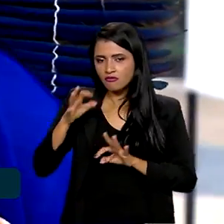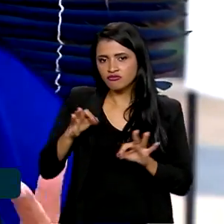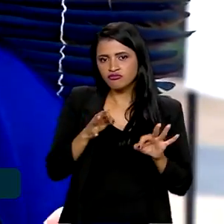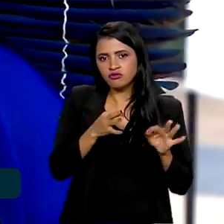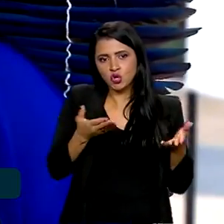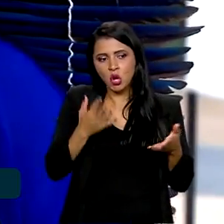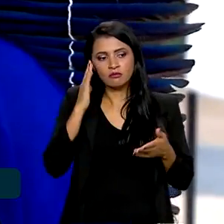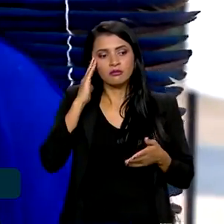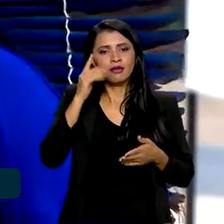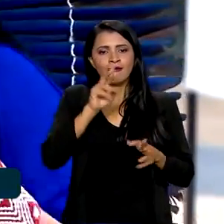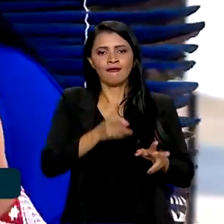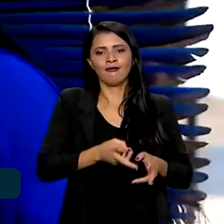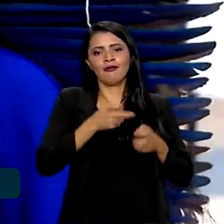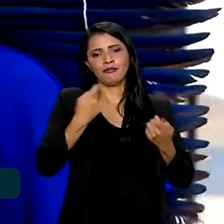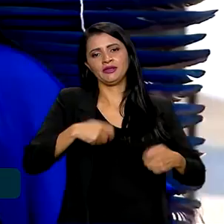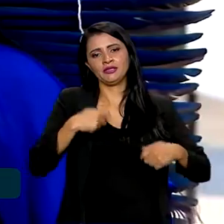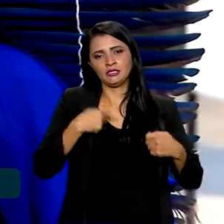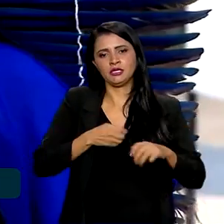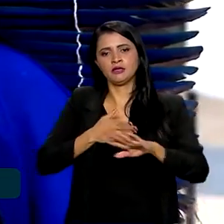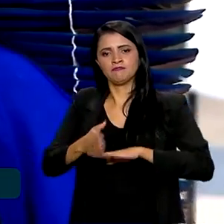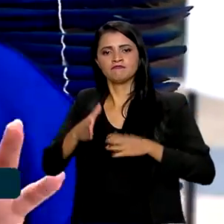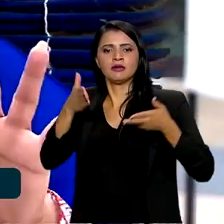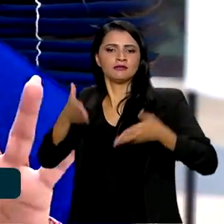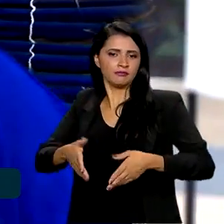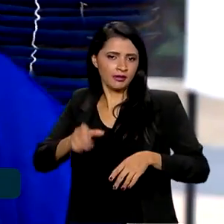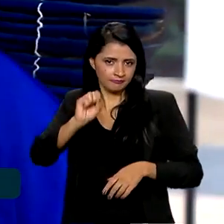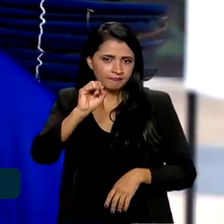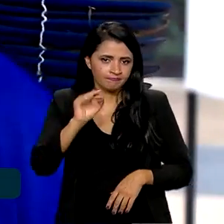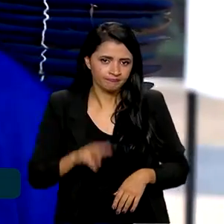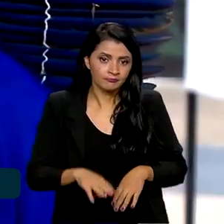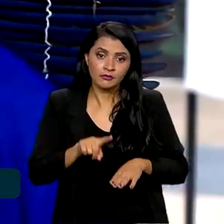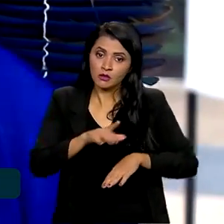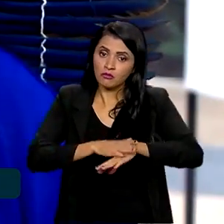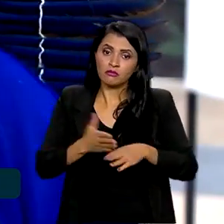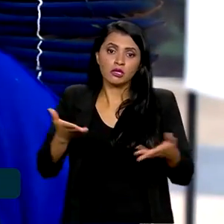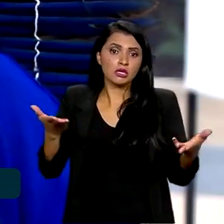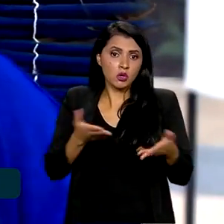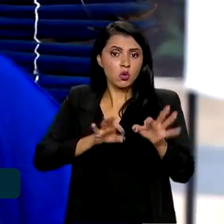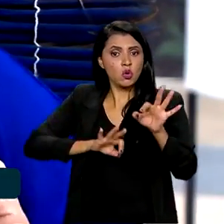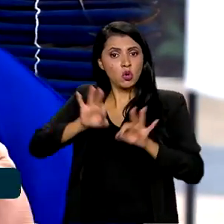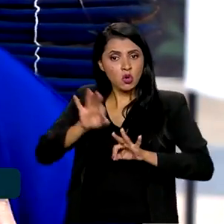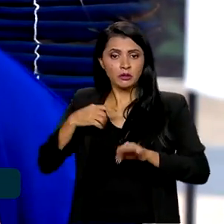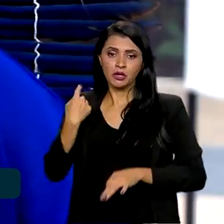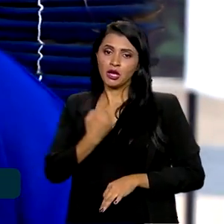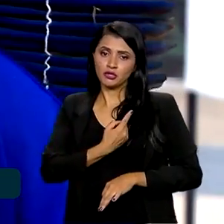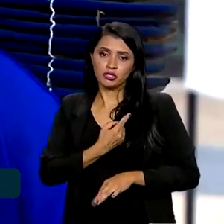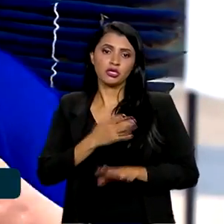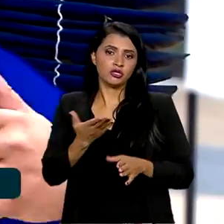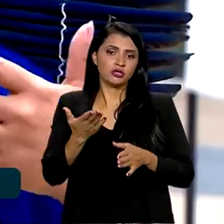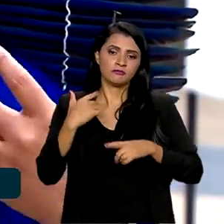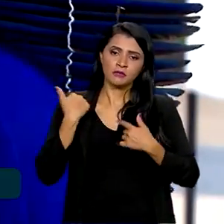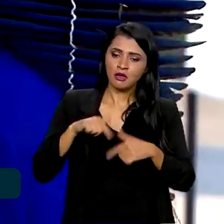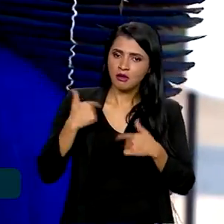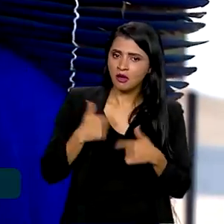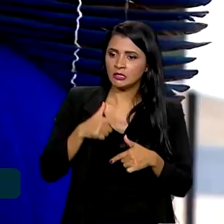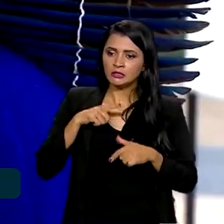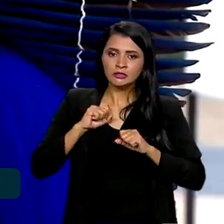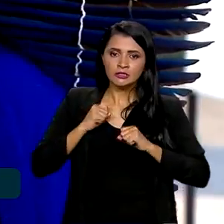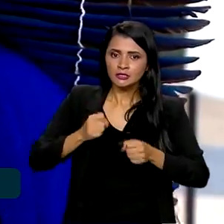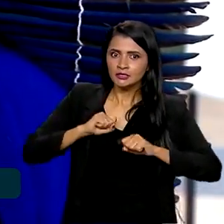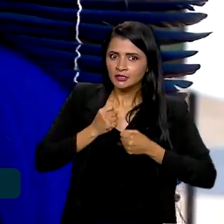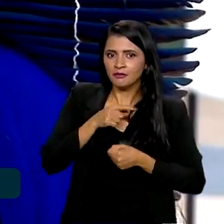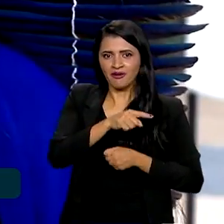e compreendidos de que precisam estar dentro. Então, acho que aqui é um momento preparatório. Estamos trabalhando para ter mais